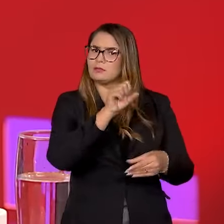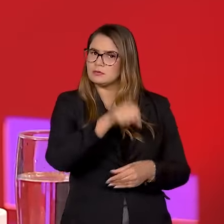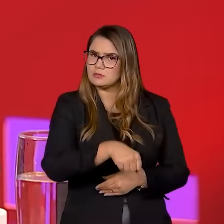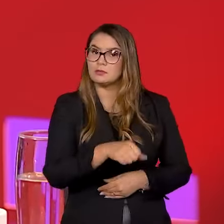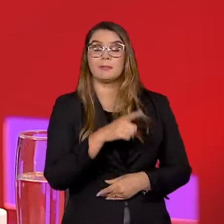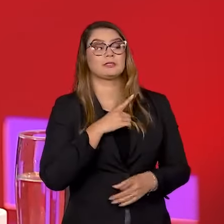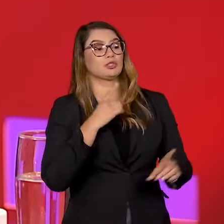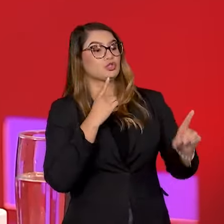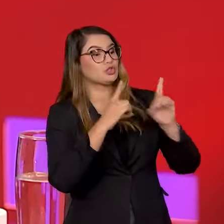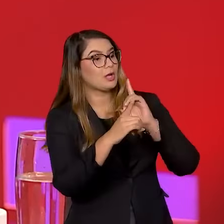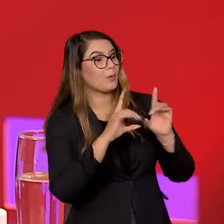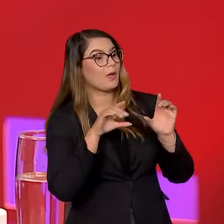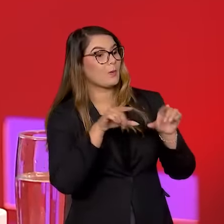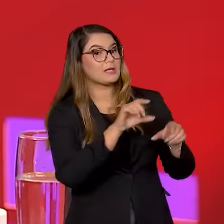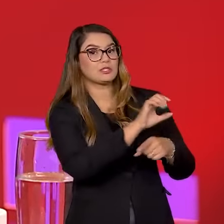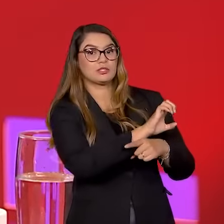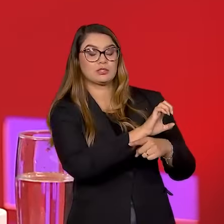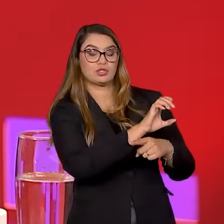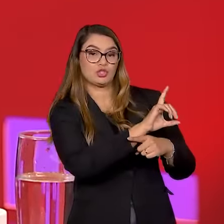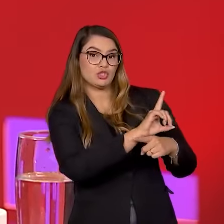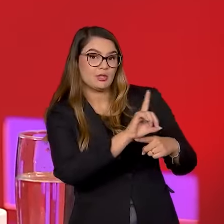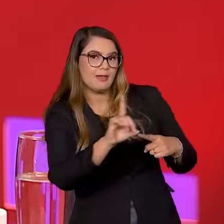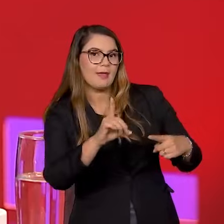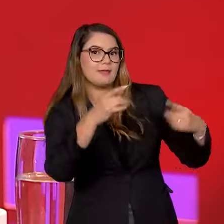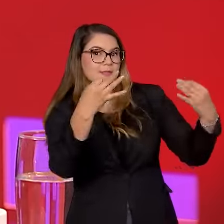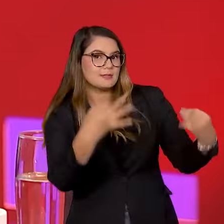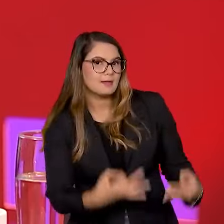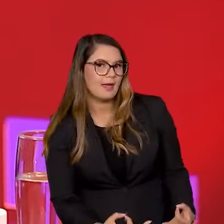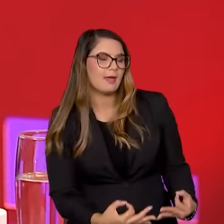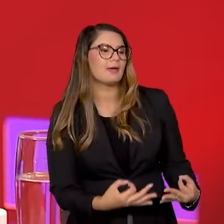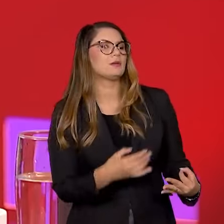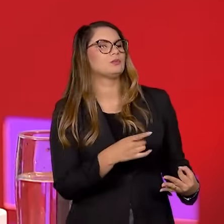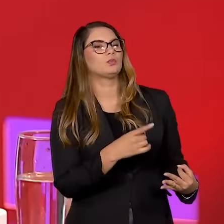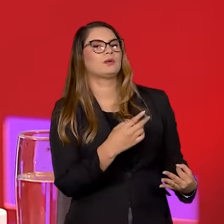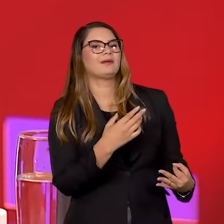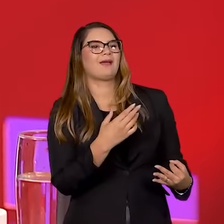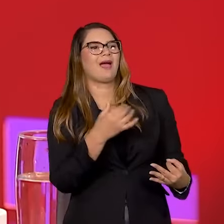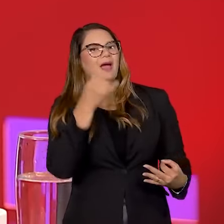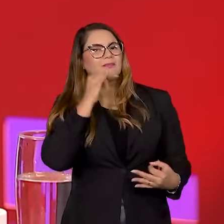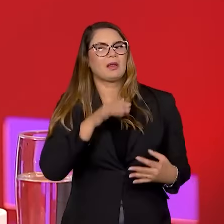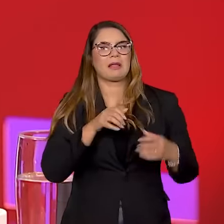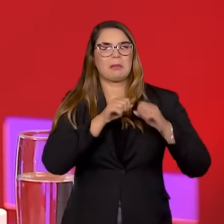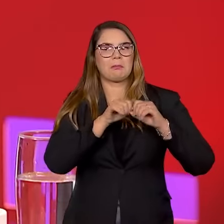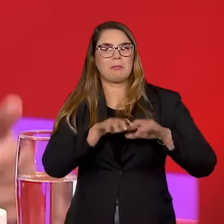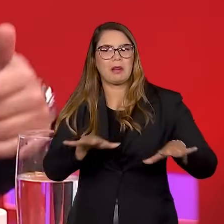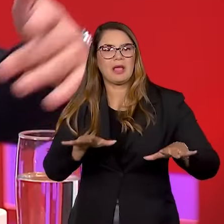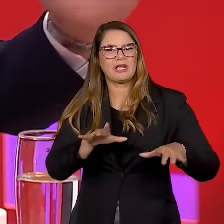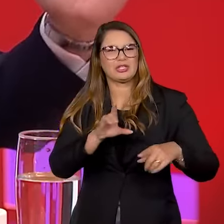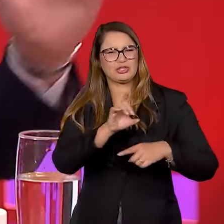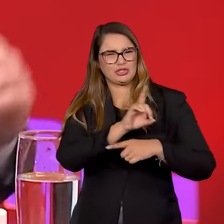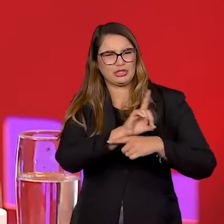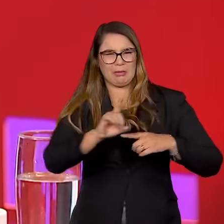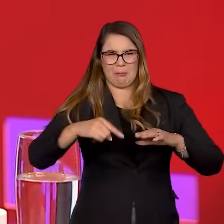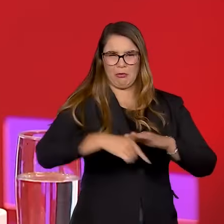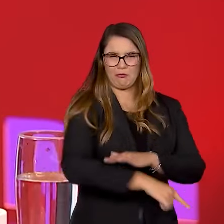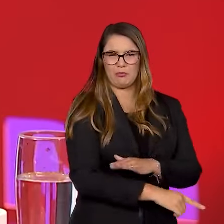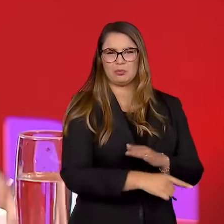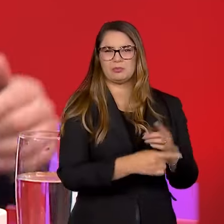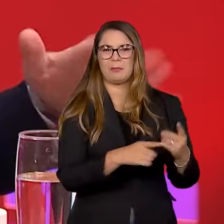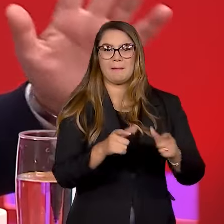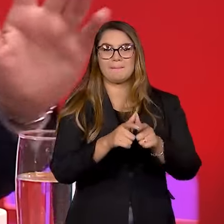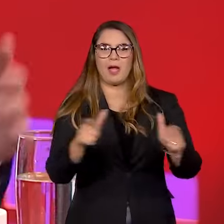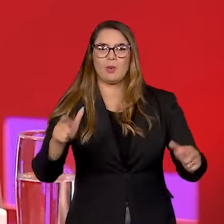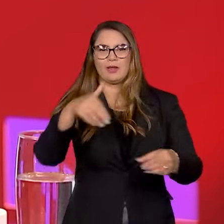Nós temos que dialogar com essa direita civilizada e impedir que ela se some, enfim, a essa extrema direita para formar, eventualmente, maioria